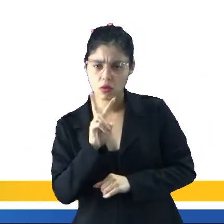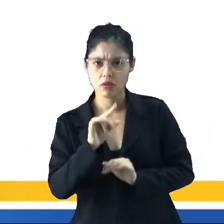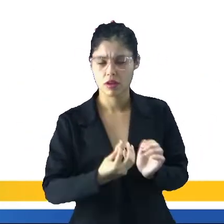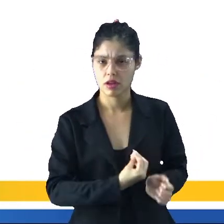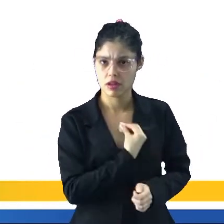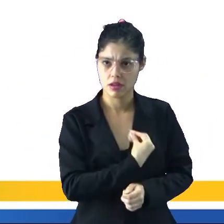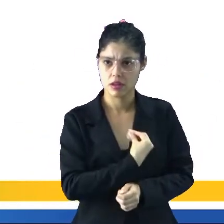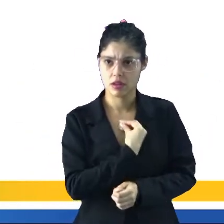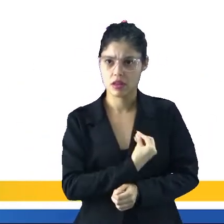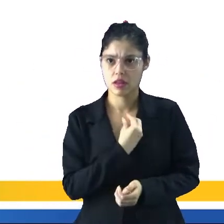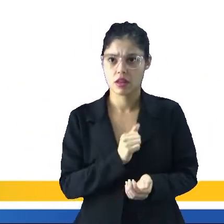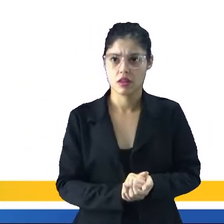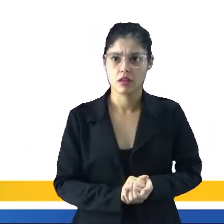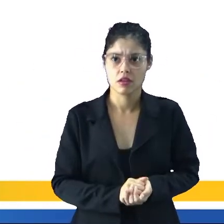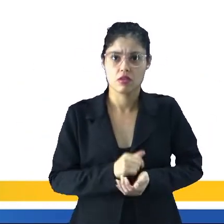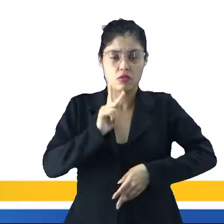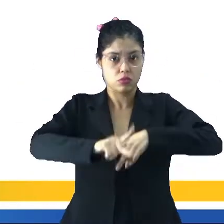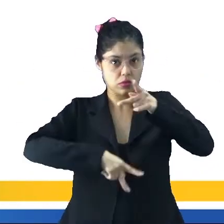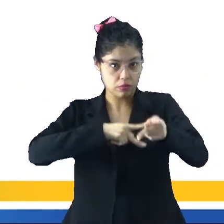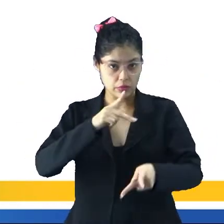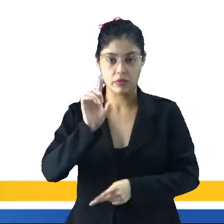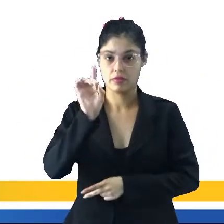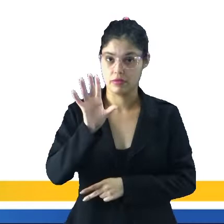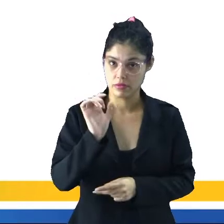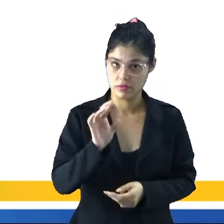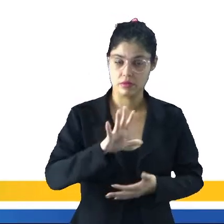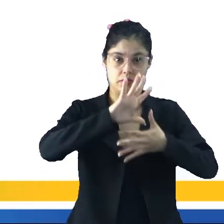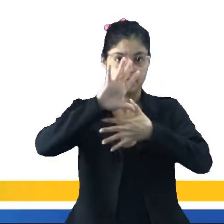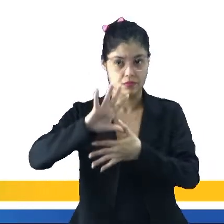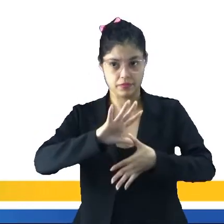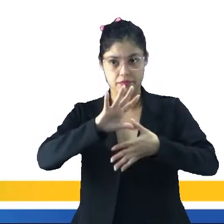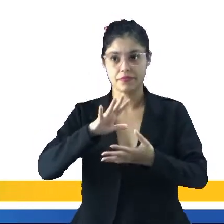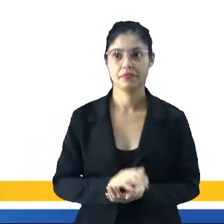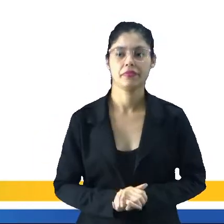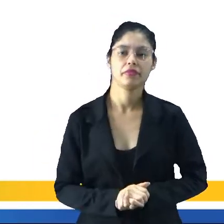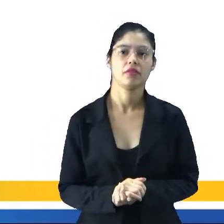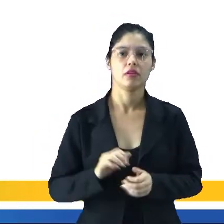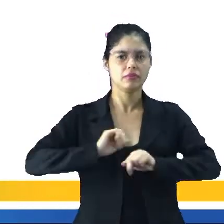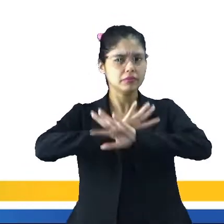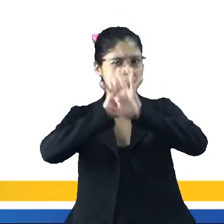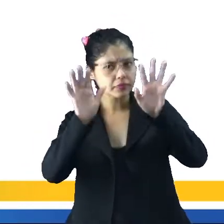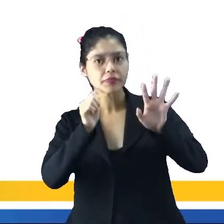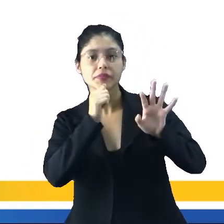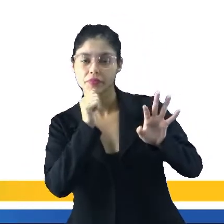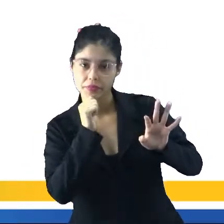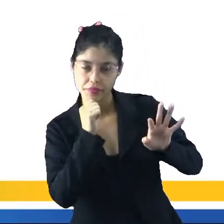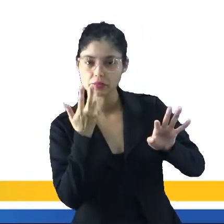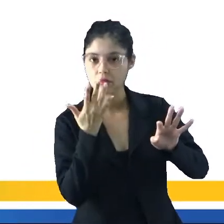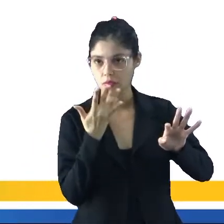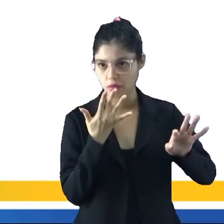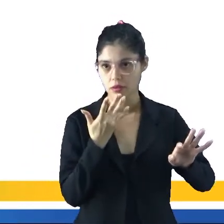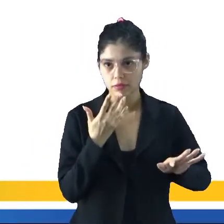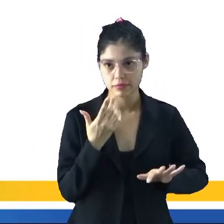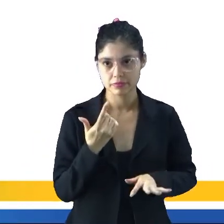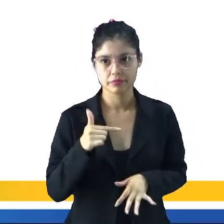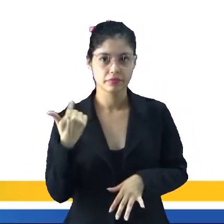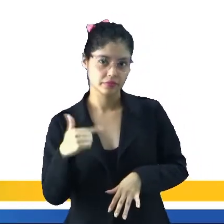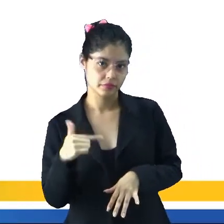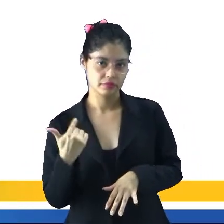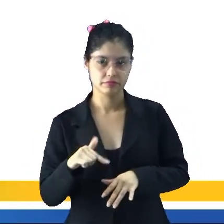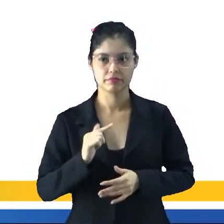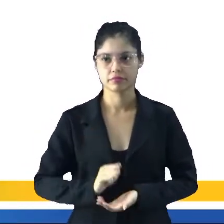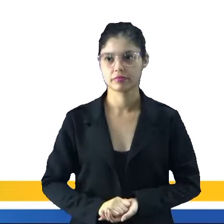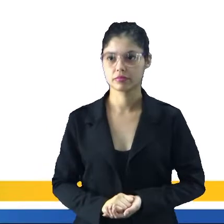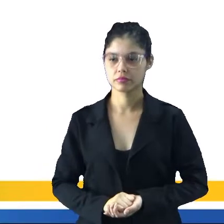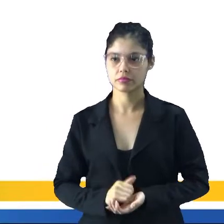demonstra a presença de descendentes dos povos de território americano atualmente. Quanto mais claro, né, a não incidência desses